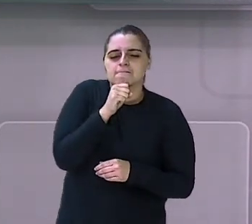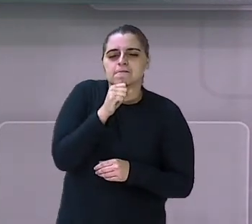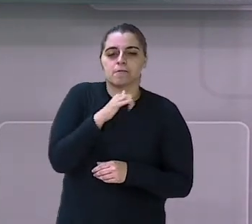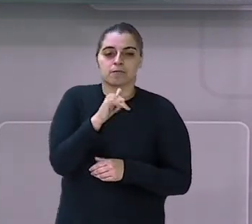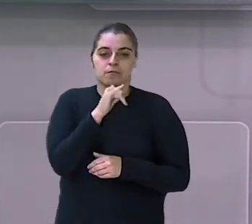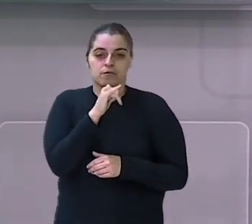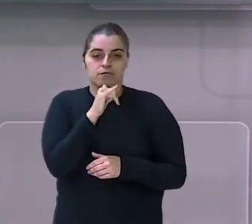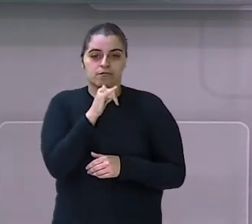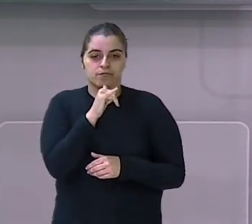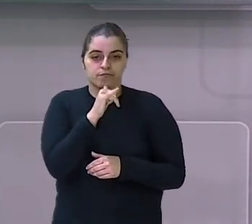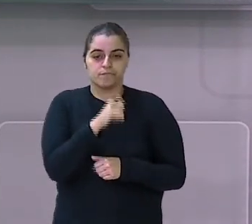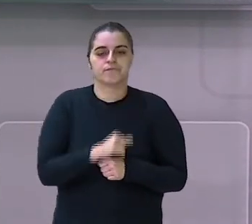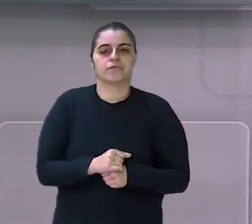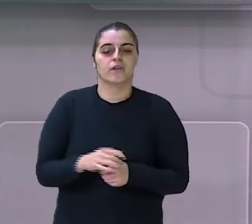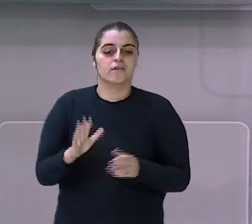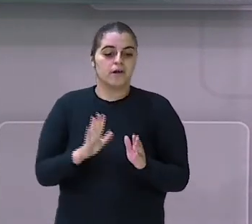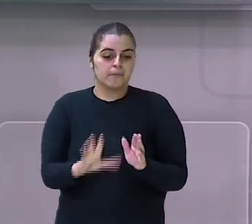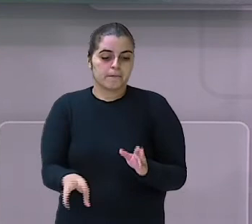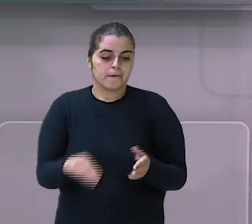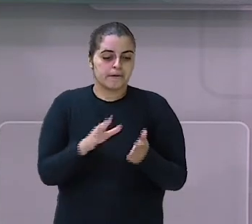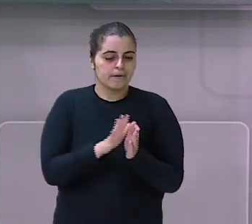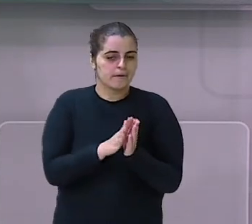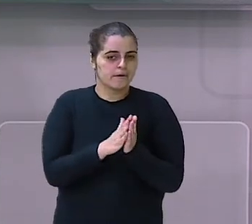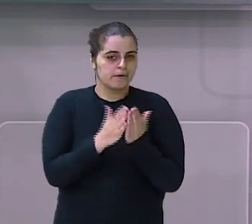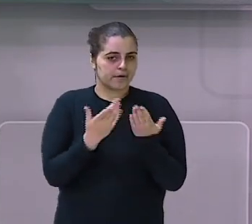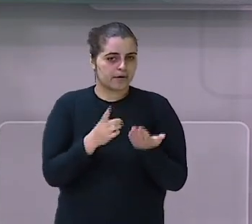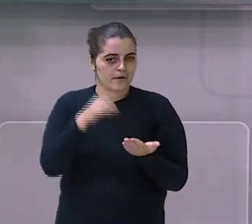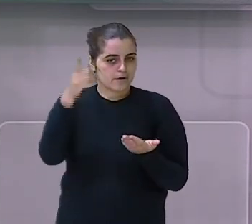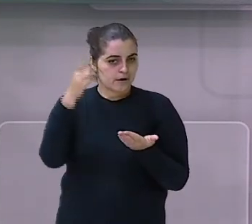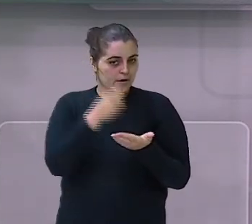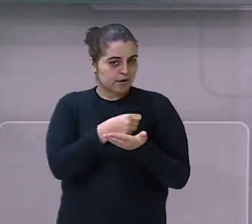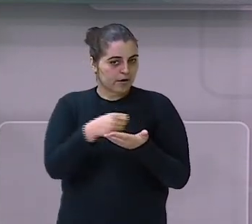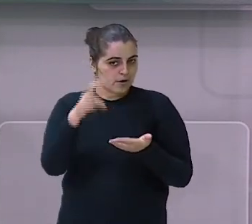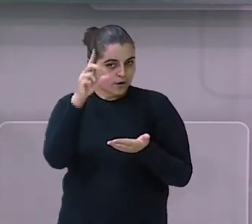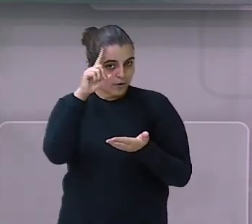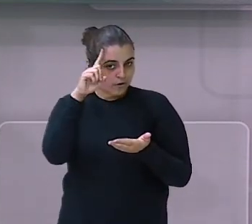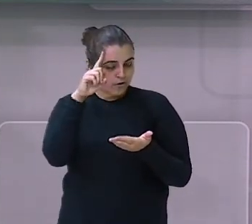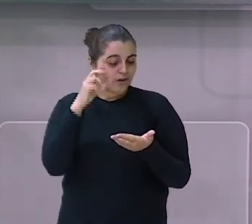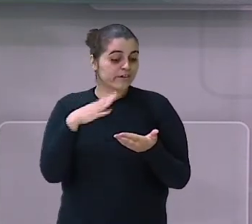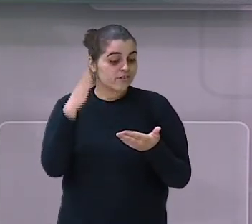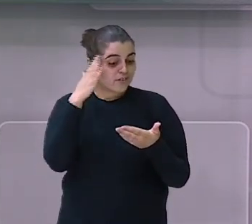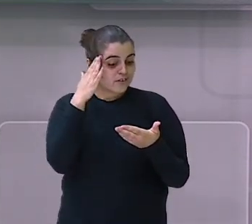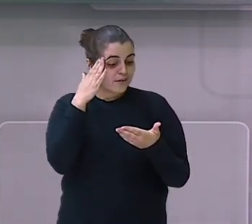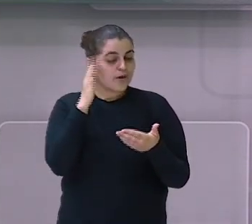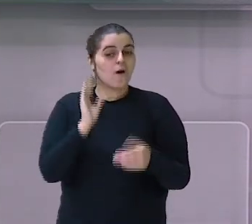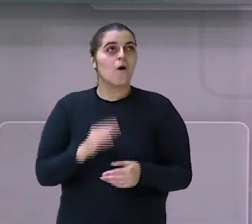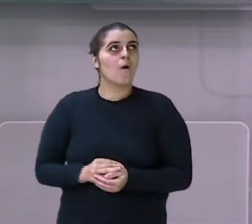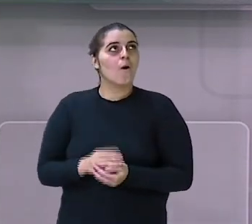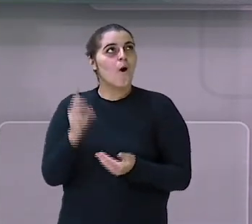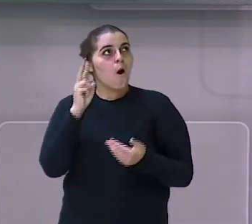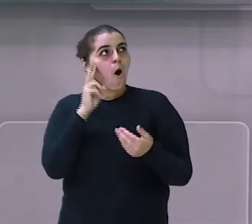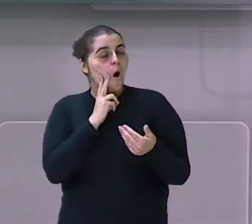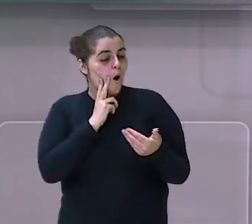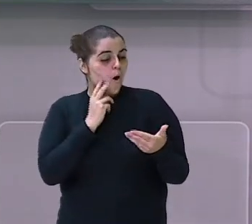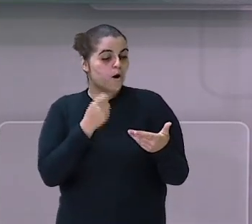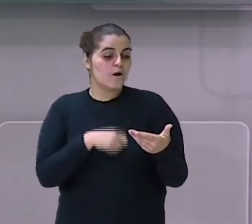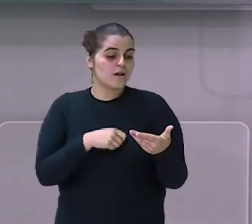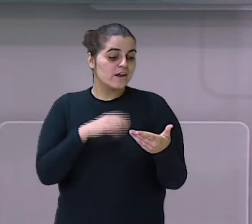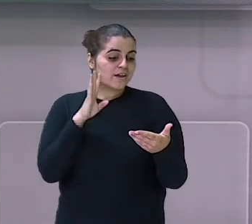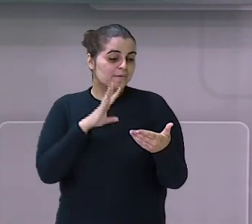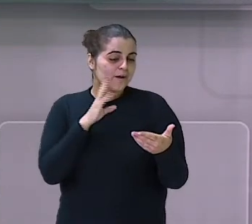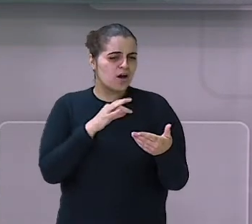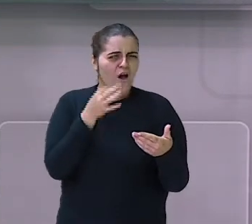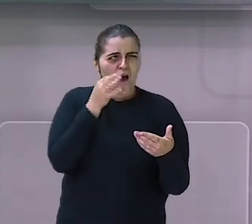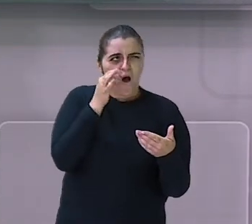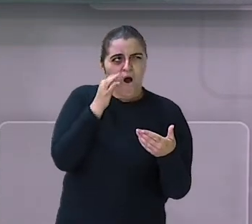ele vai pegar aquele diário e vai poder saber o que que aconteceu. É o dia que arrancou o dente,